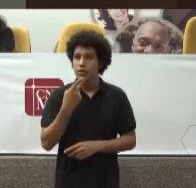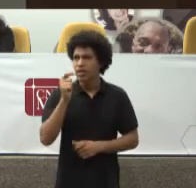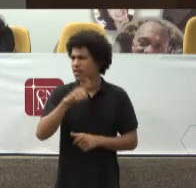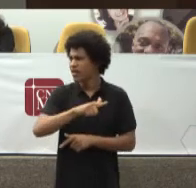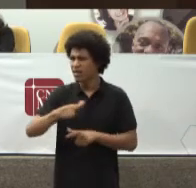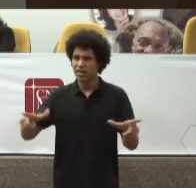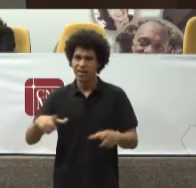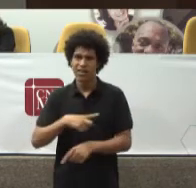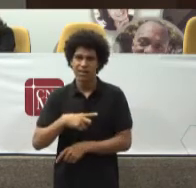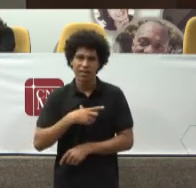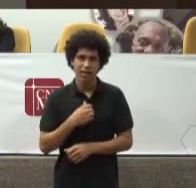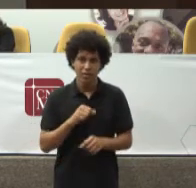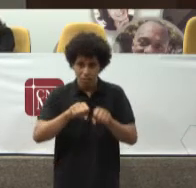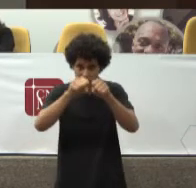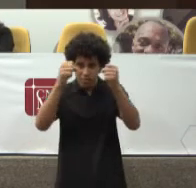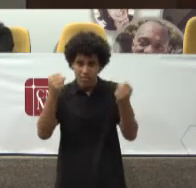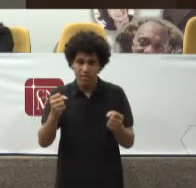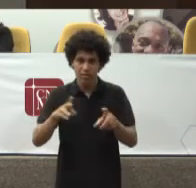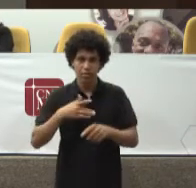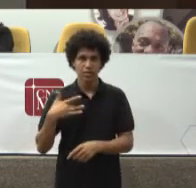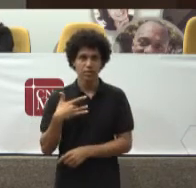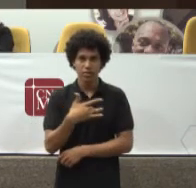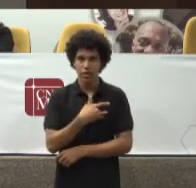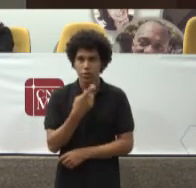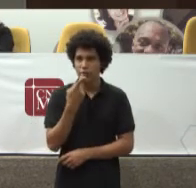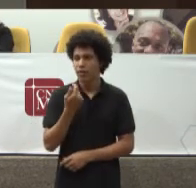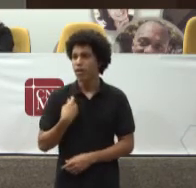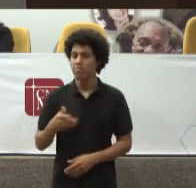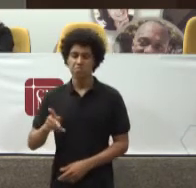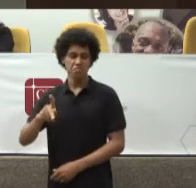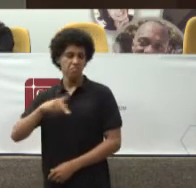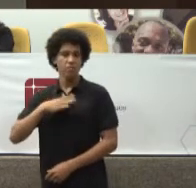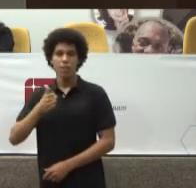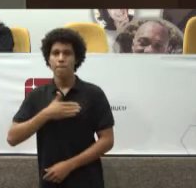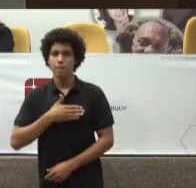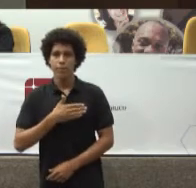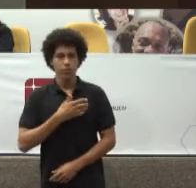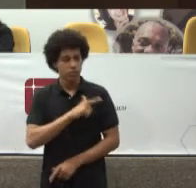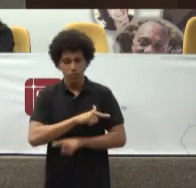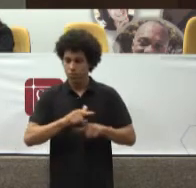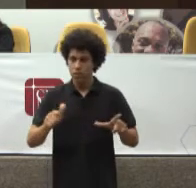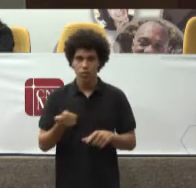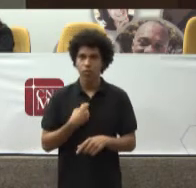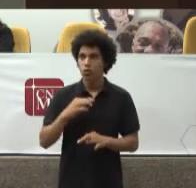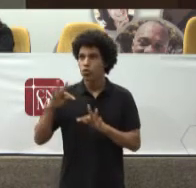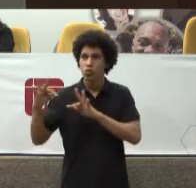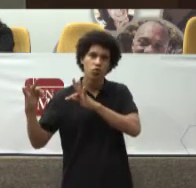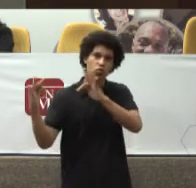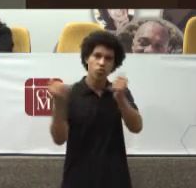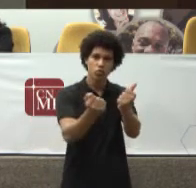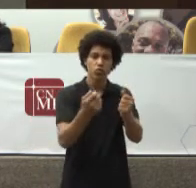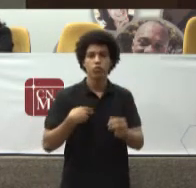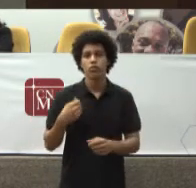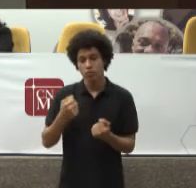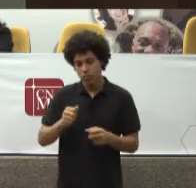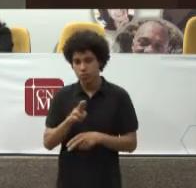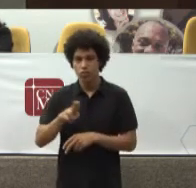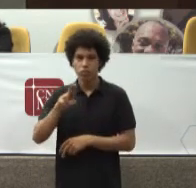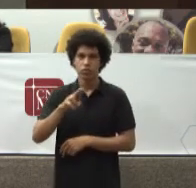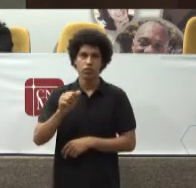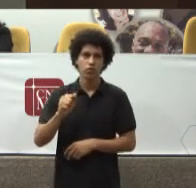de saúde Que deve integrar Entregar De modo harmônico Aquilo que é possível Aquilo que o financiamento Estatal